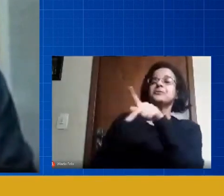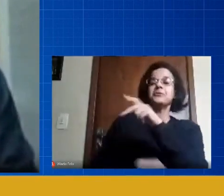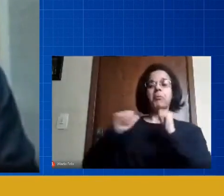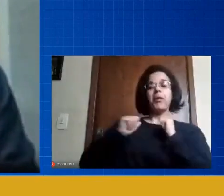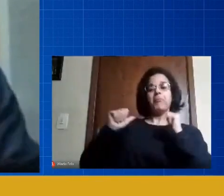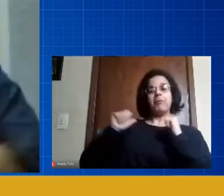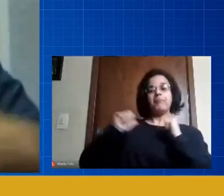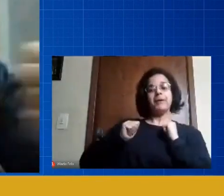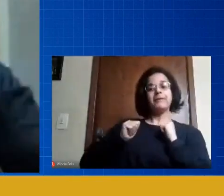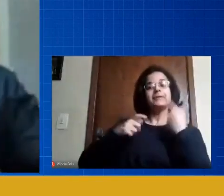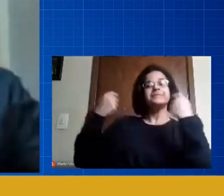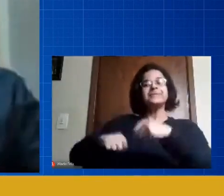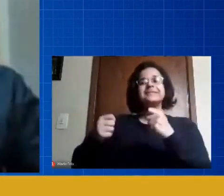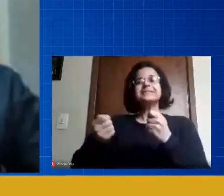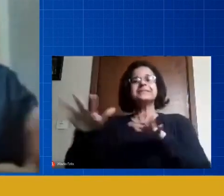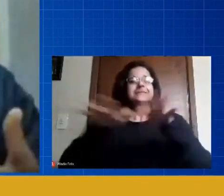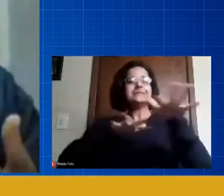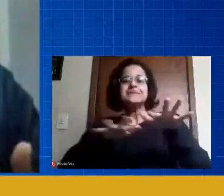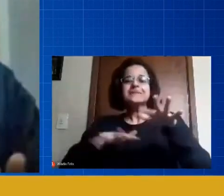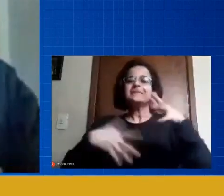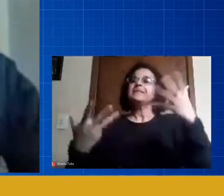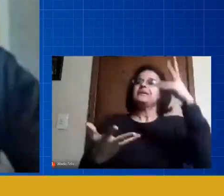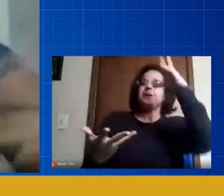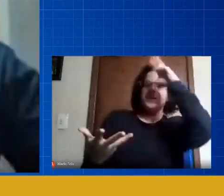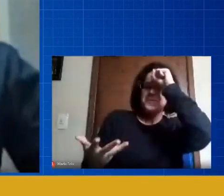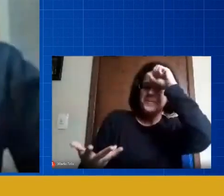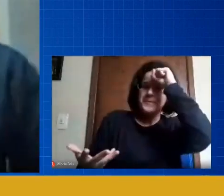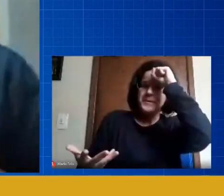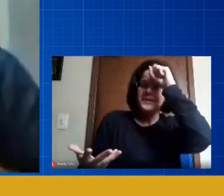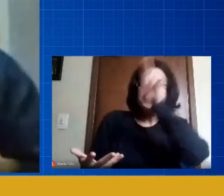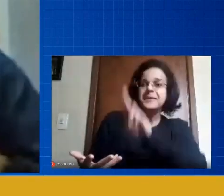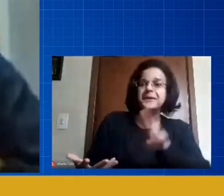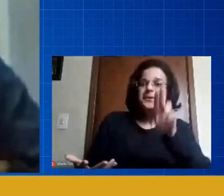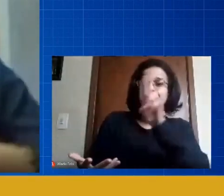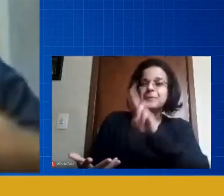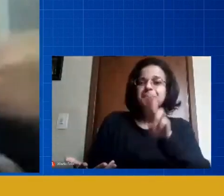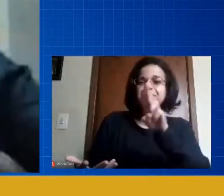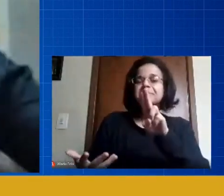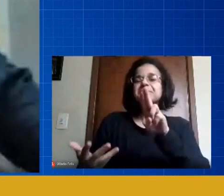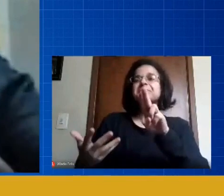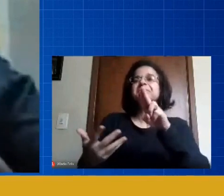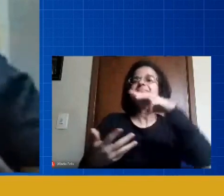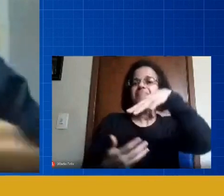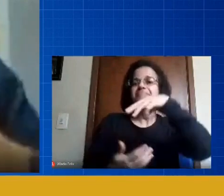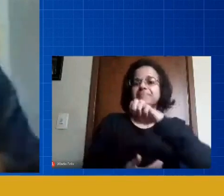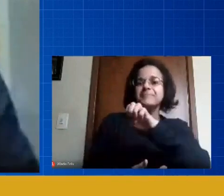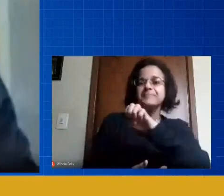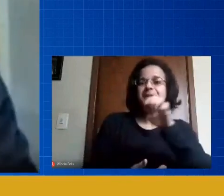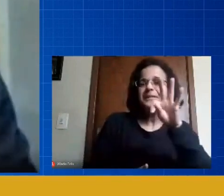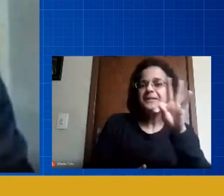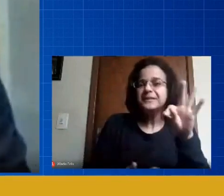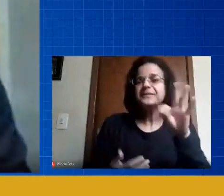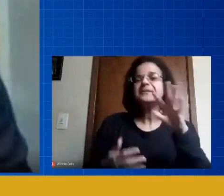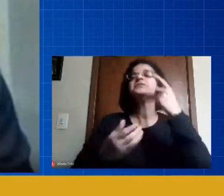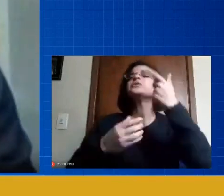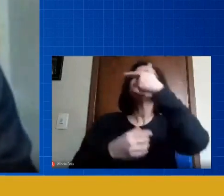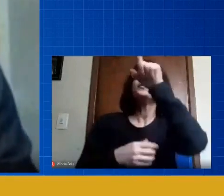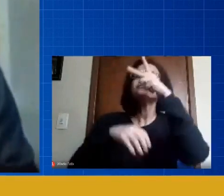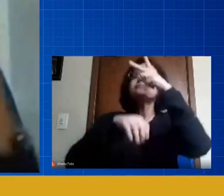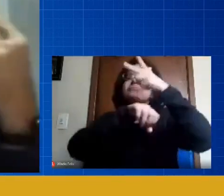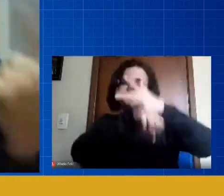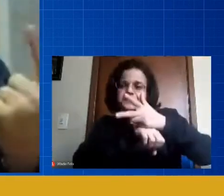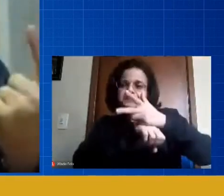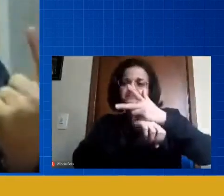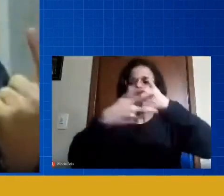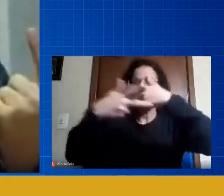movimentar estão tendo que aprender a usar o Zoom a usar o Meet usar isso usar outras ferramentas